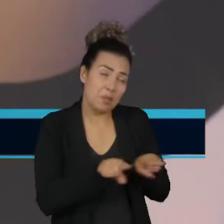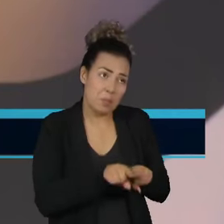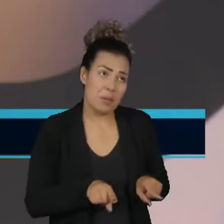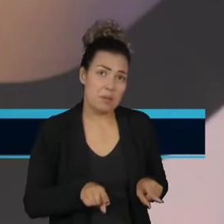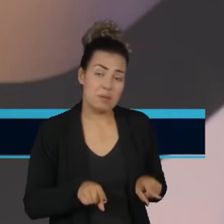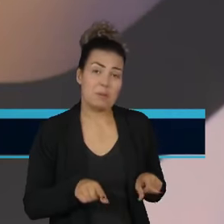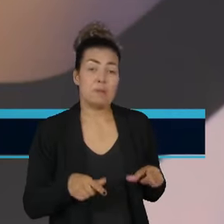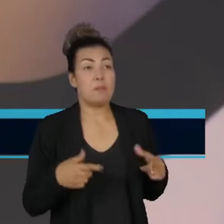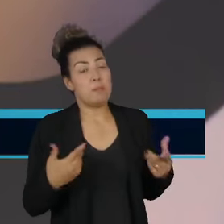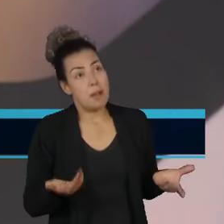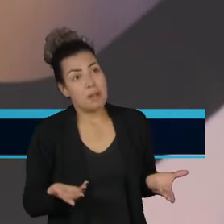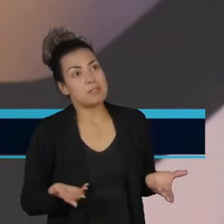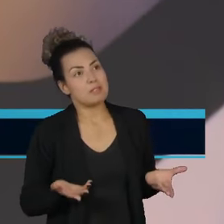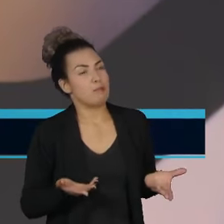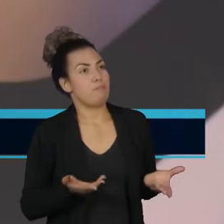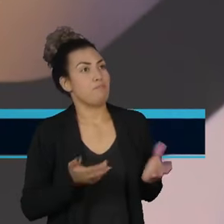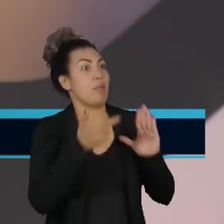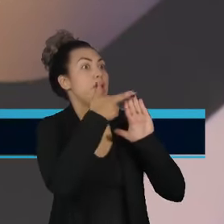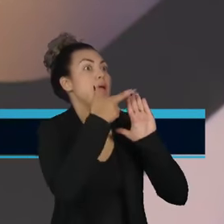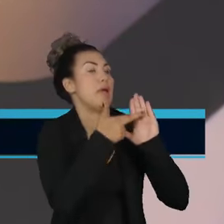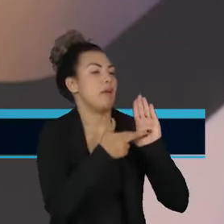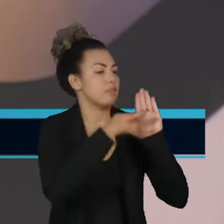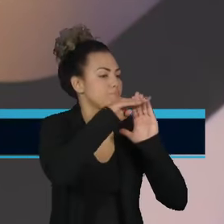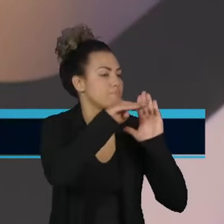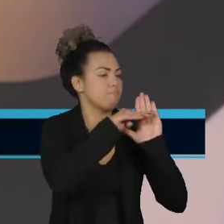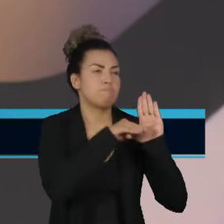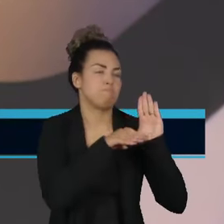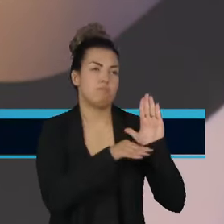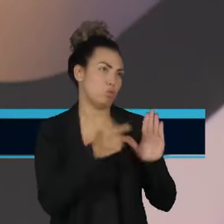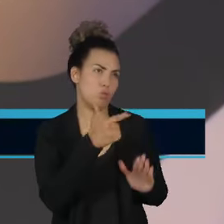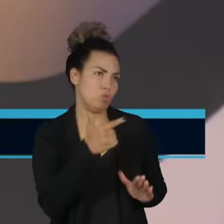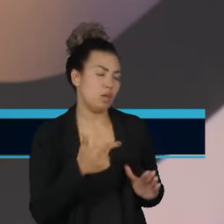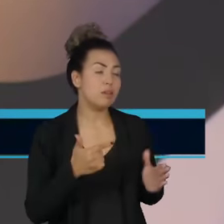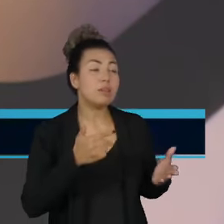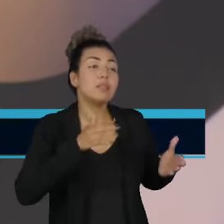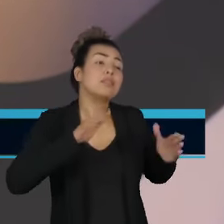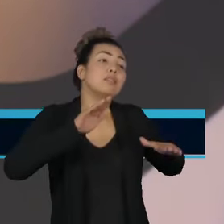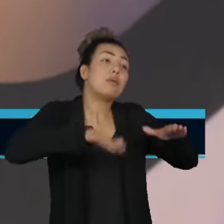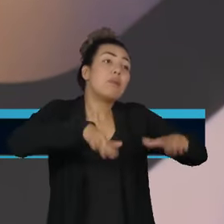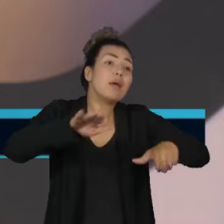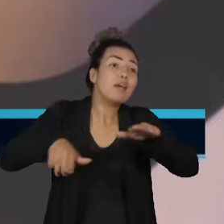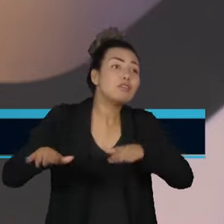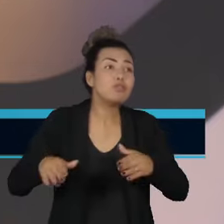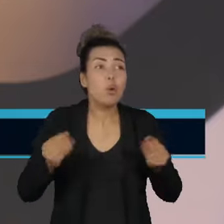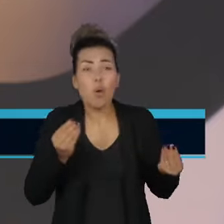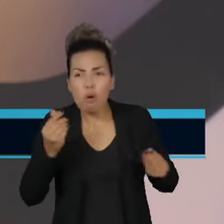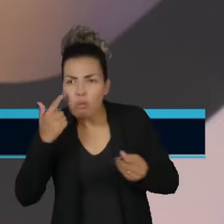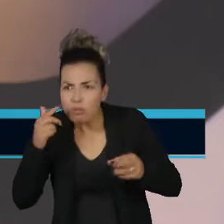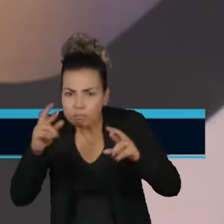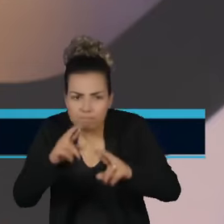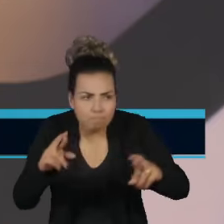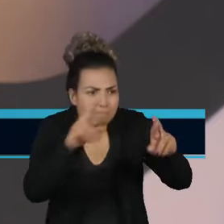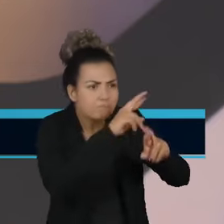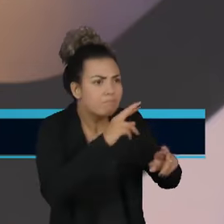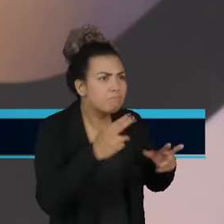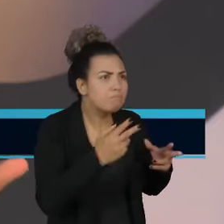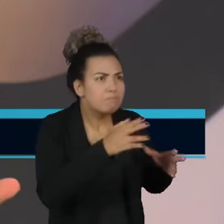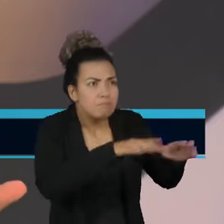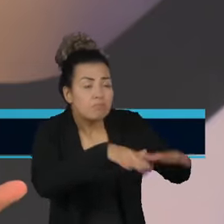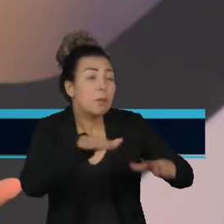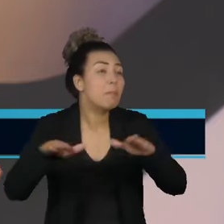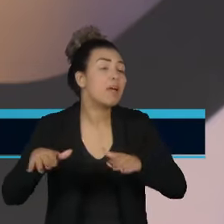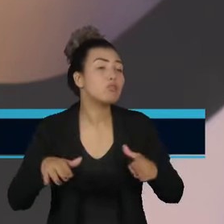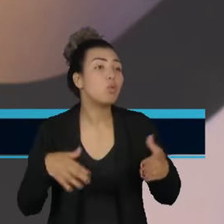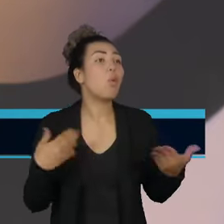Mas não há uma receita, porque vai depender muito da lógica e aí envolve também uma questão da lógica de